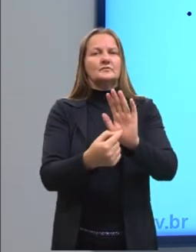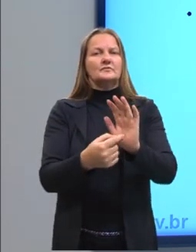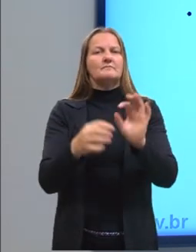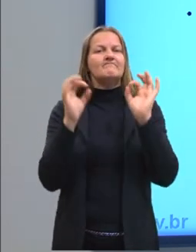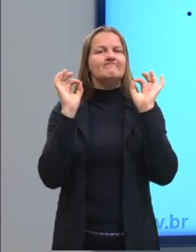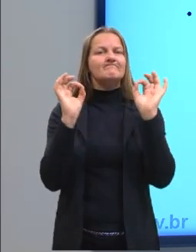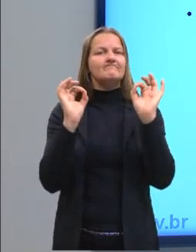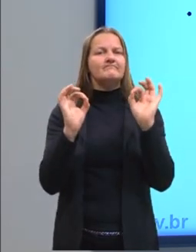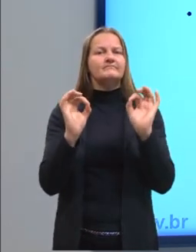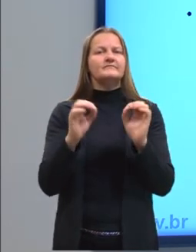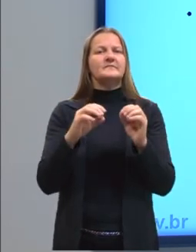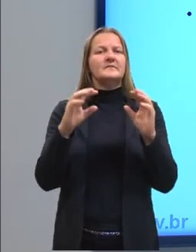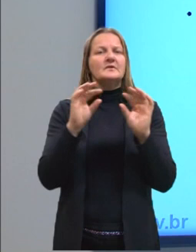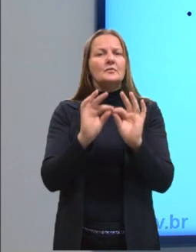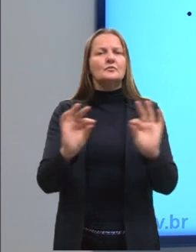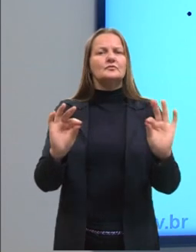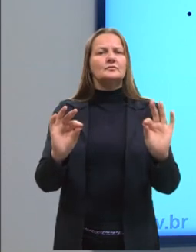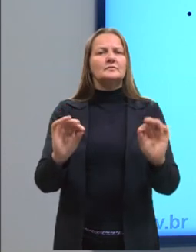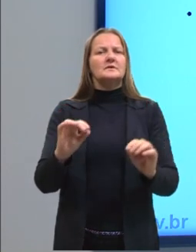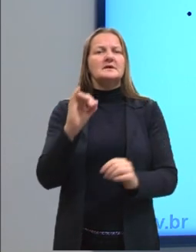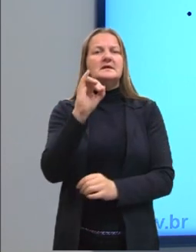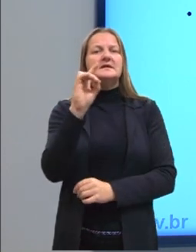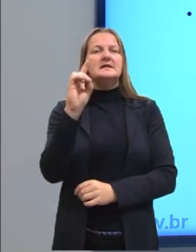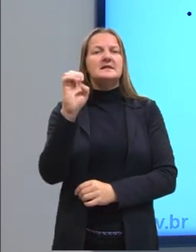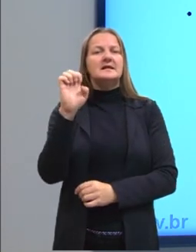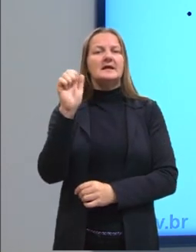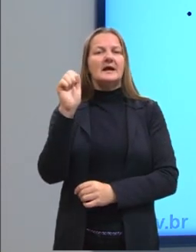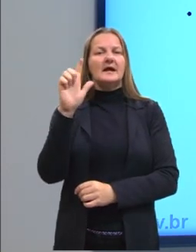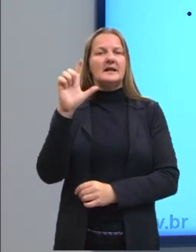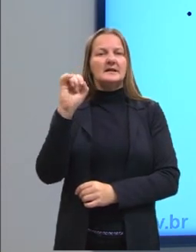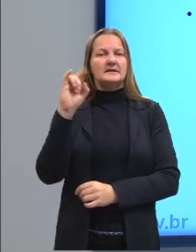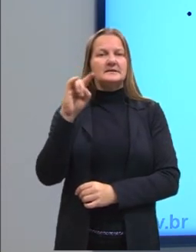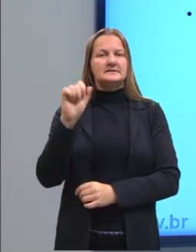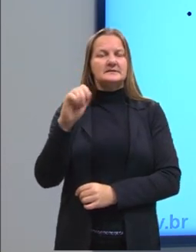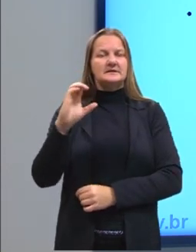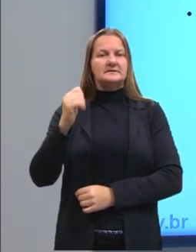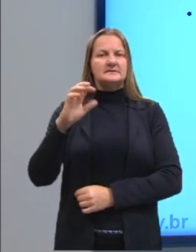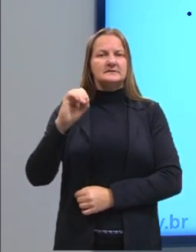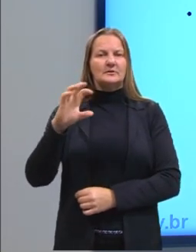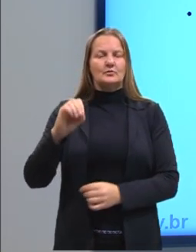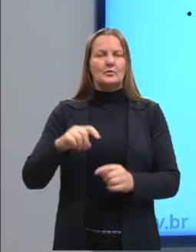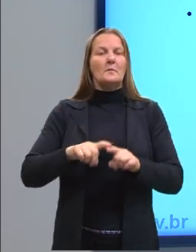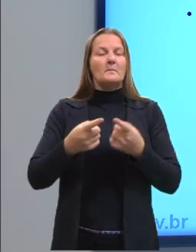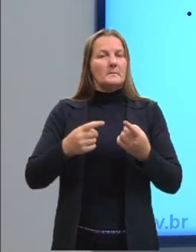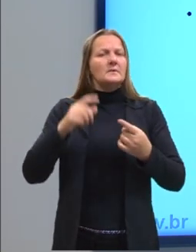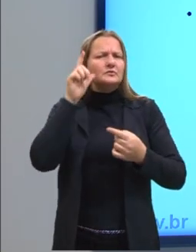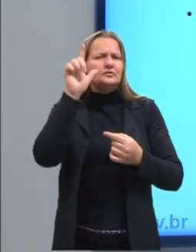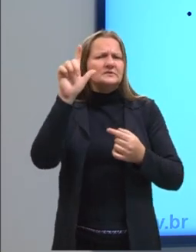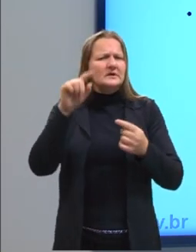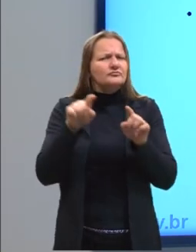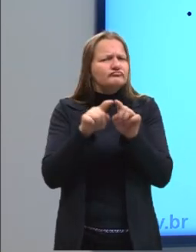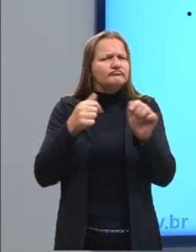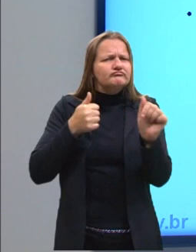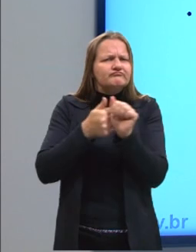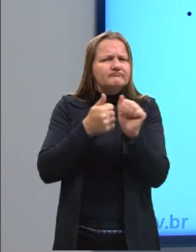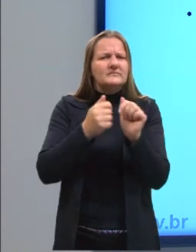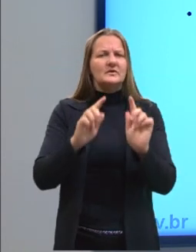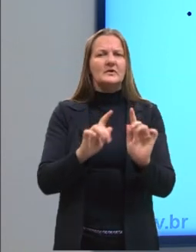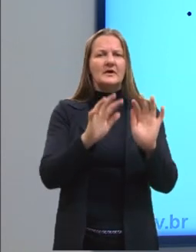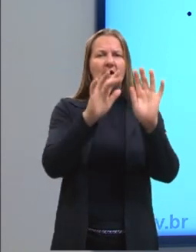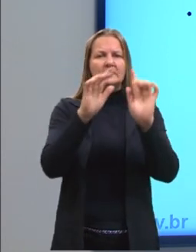são uma simplificação, uma idealização. Mas a gente consegue muito aproximar os gases que a gente tem,